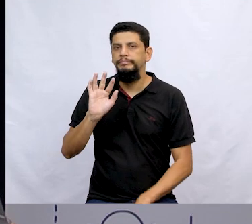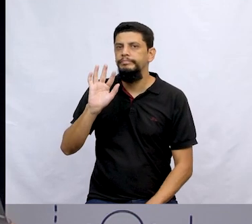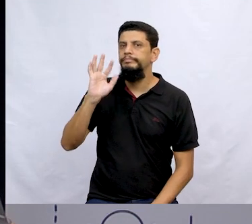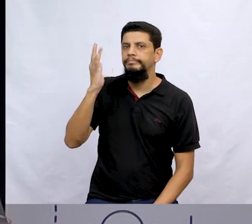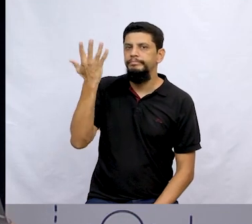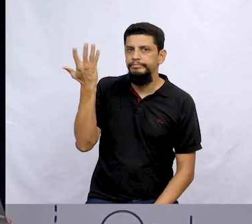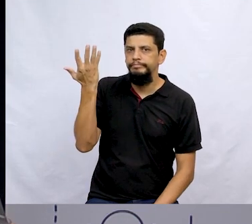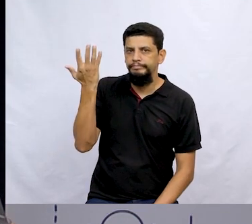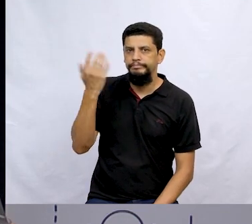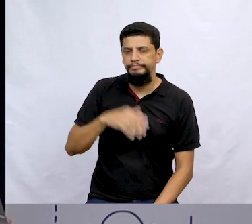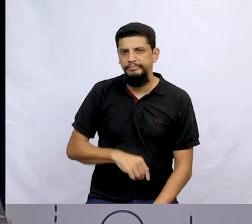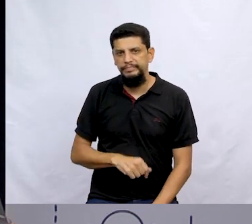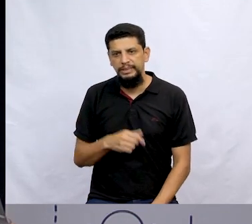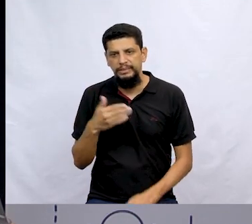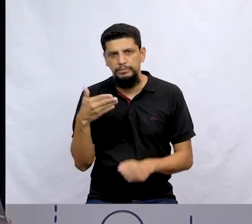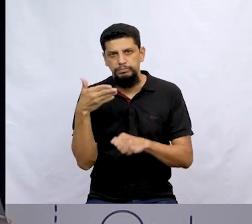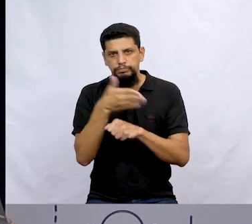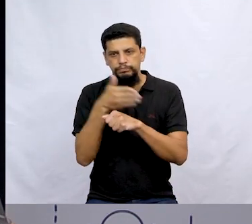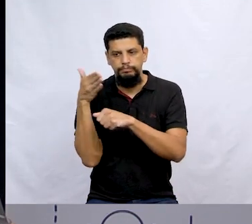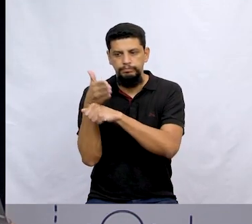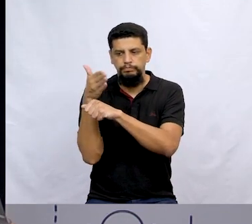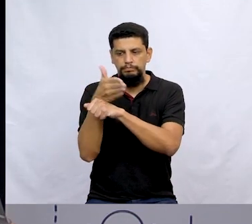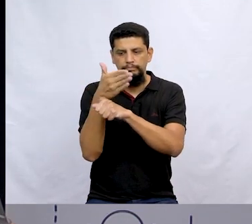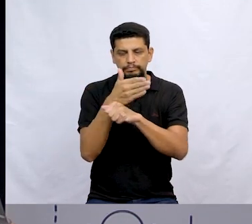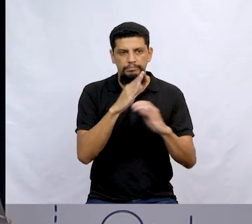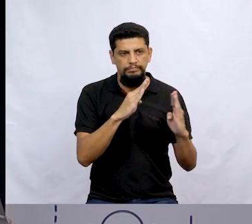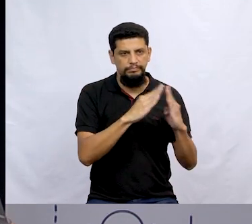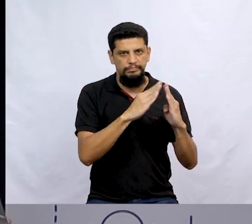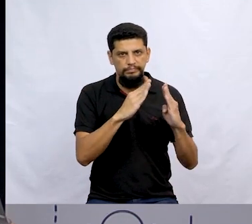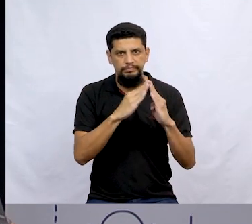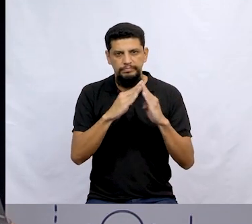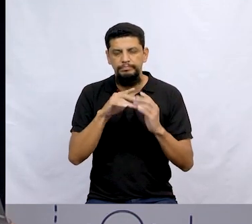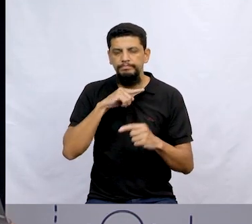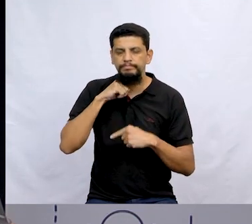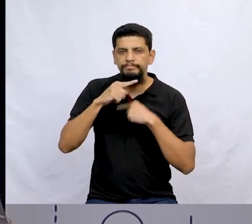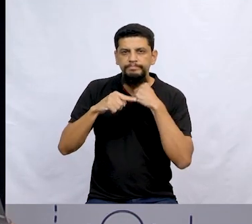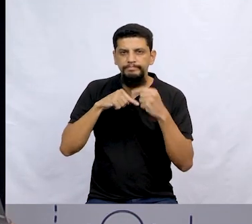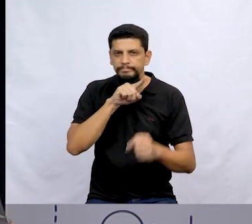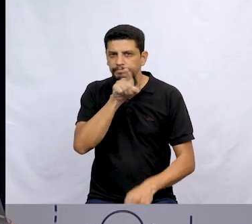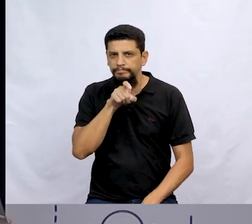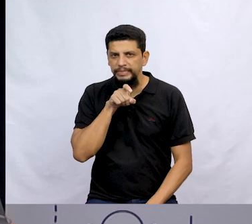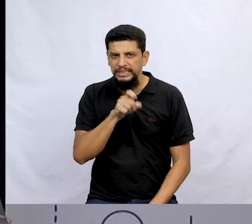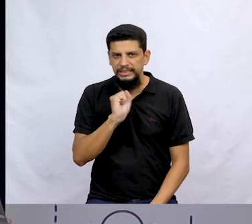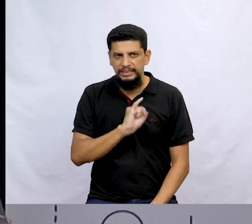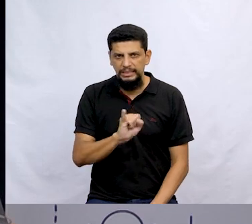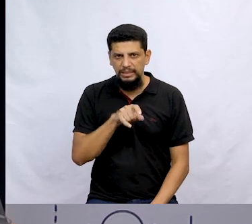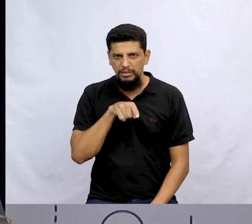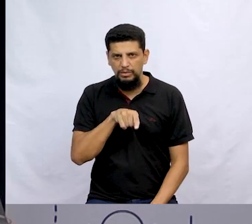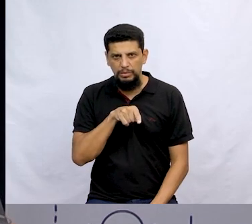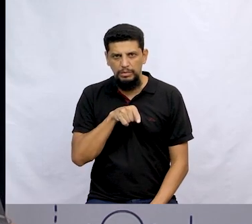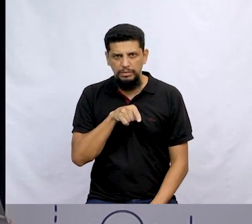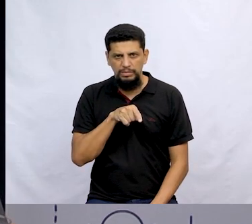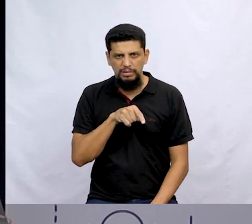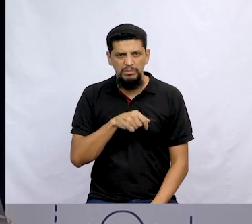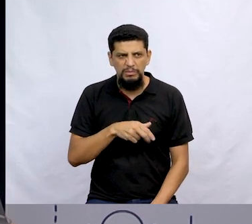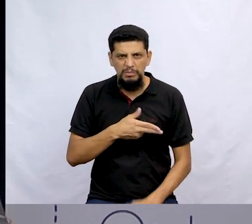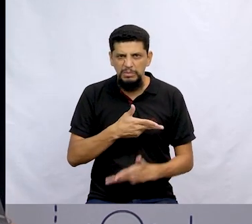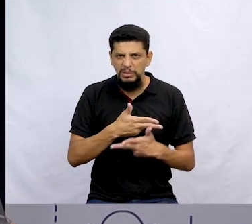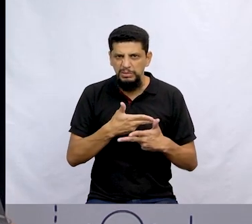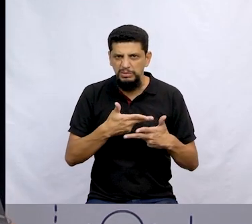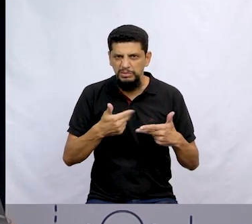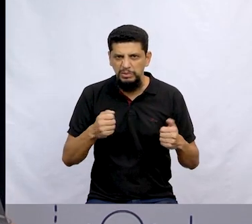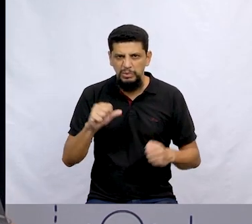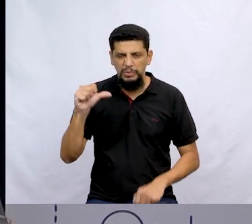acontecendo? Isso passava de casa em casa entre as pessoas. Essa dúvida, será que é alguma praga?